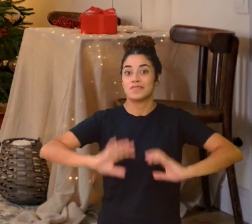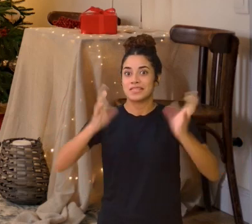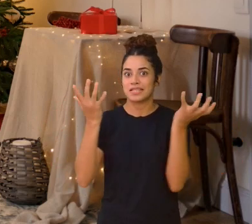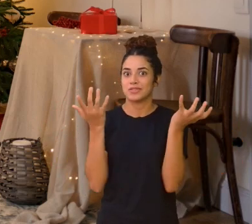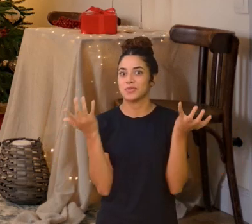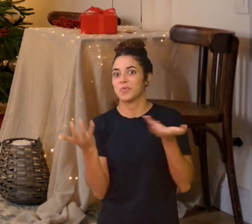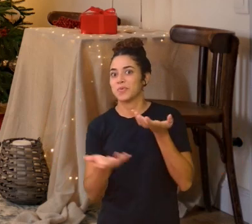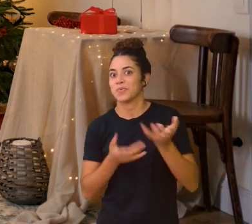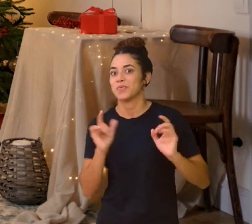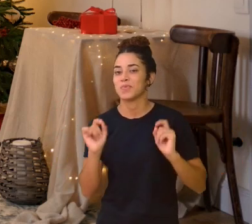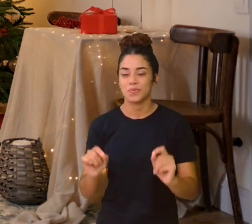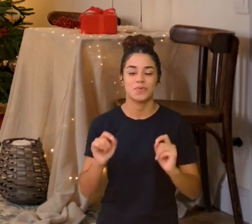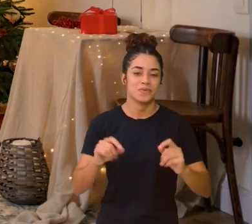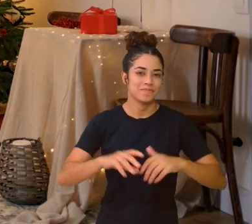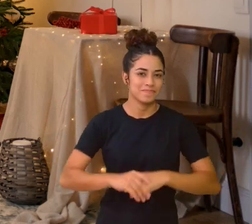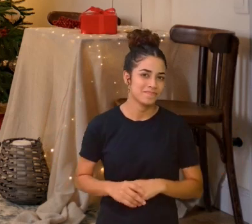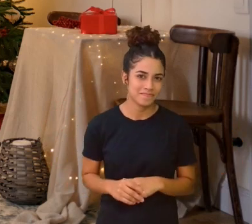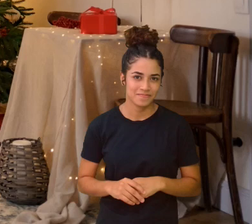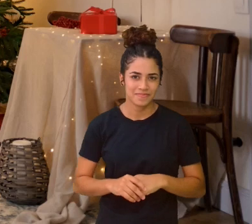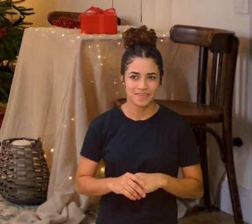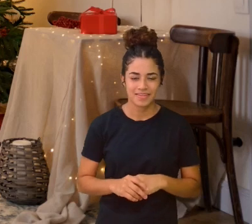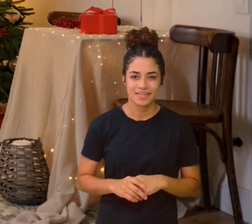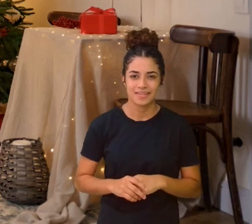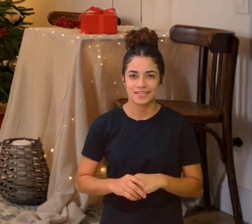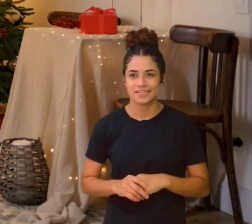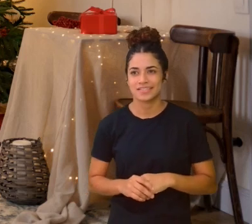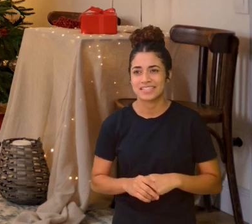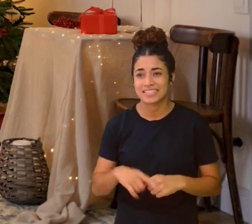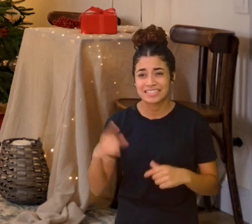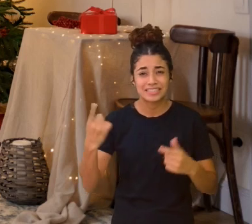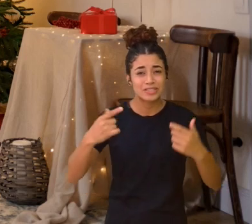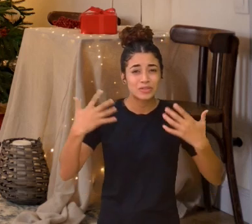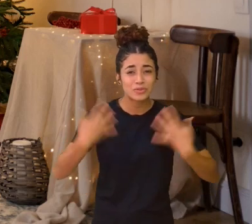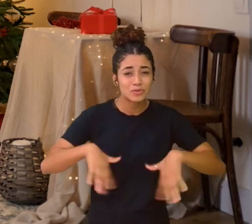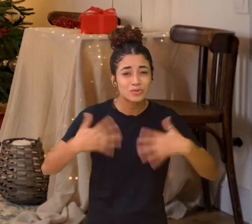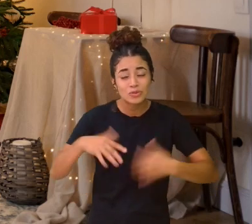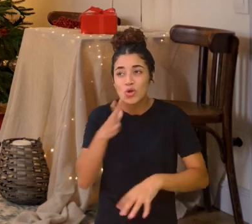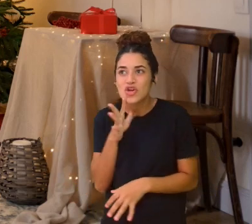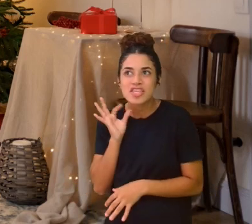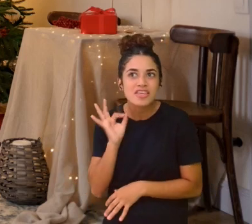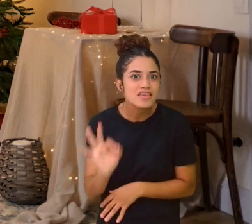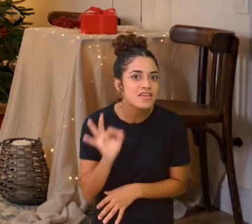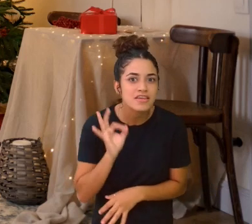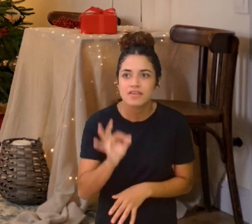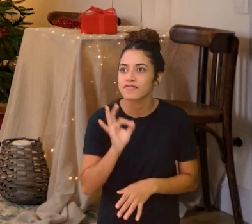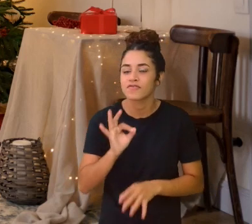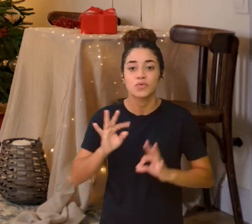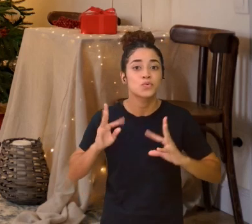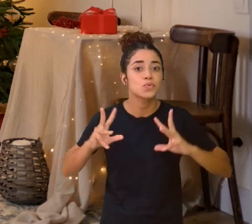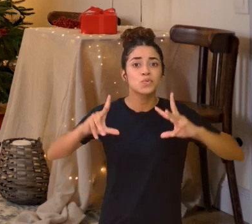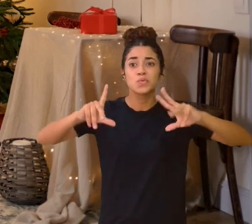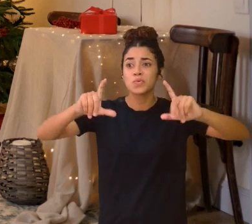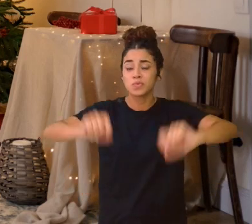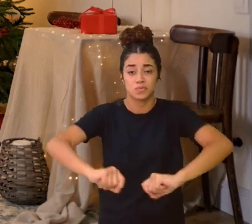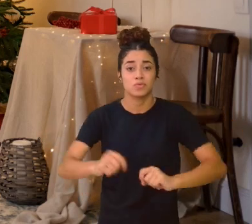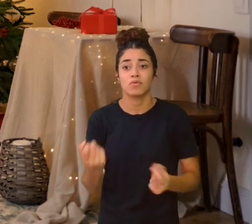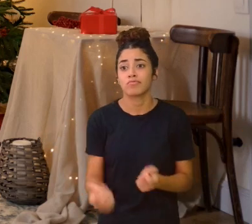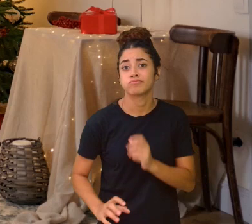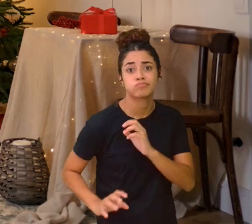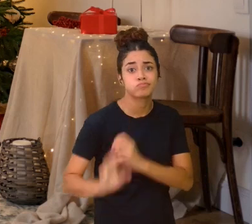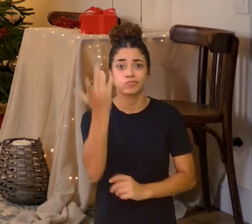A sina mais horrorosa De todo canto surgiram